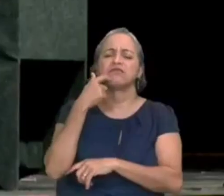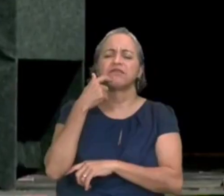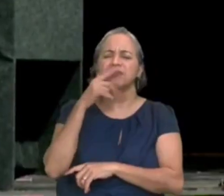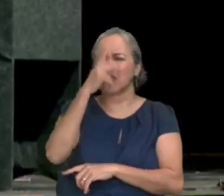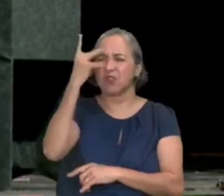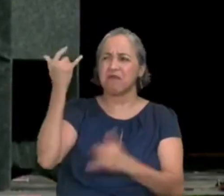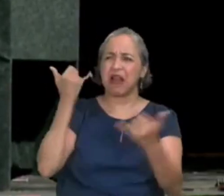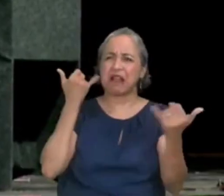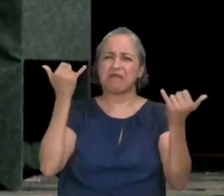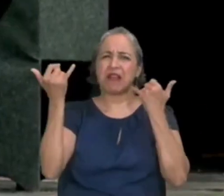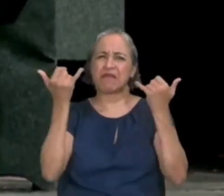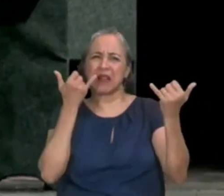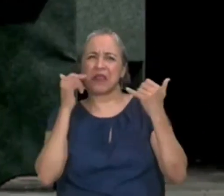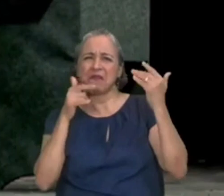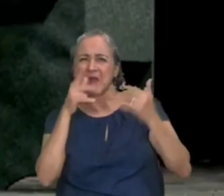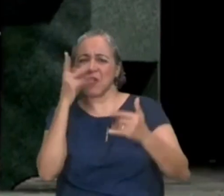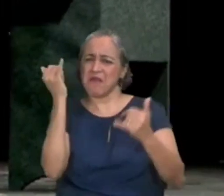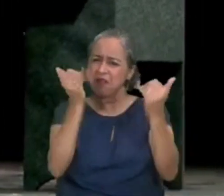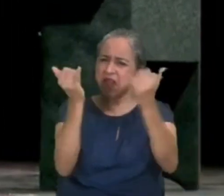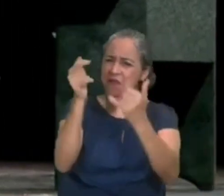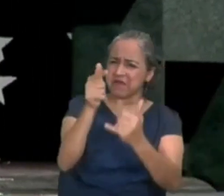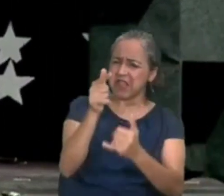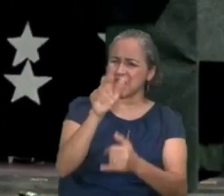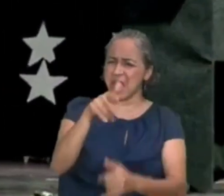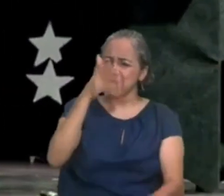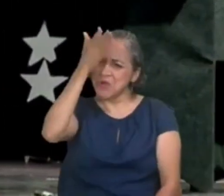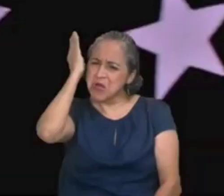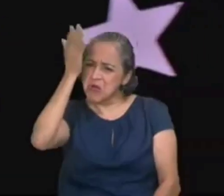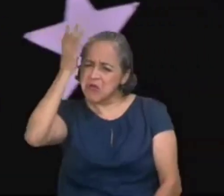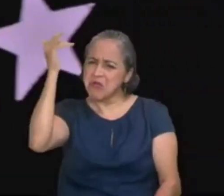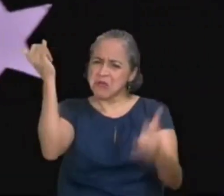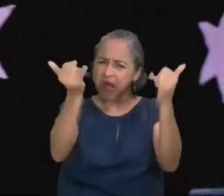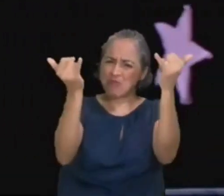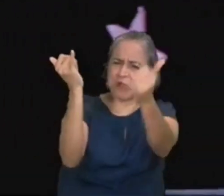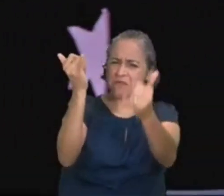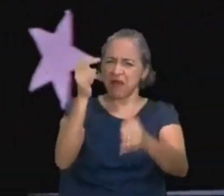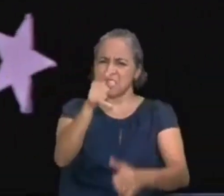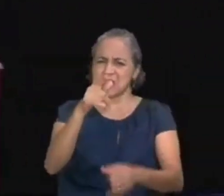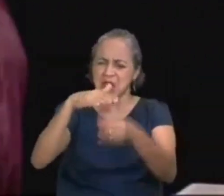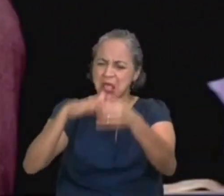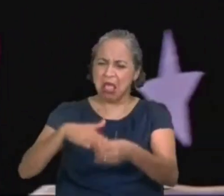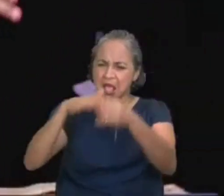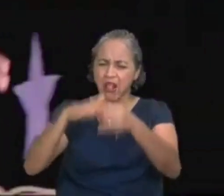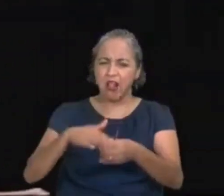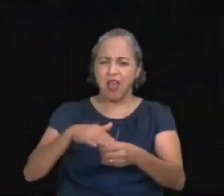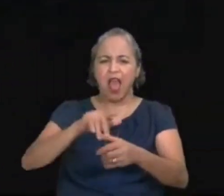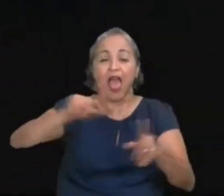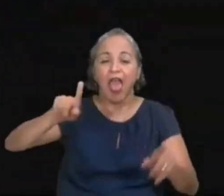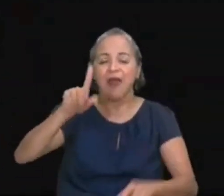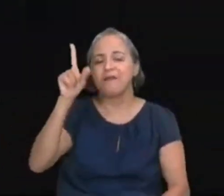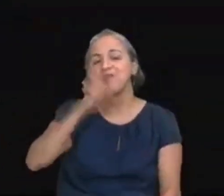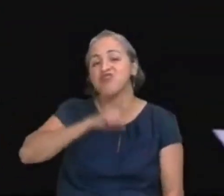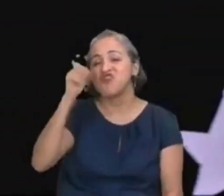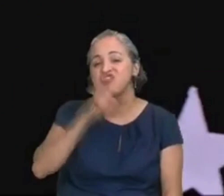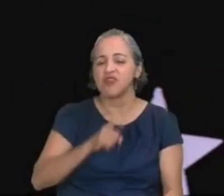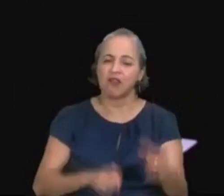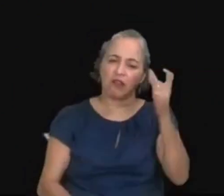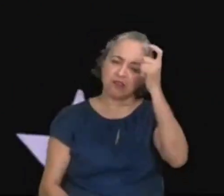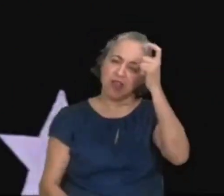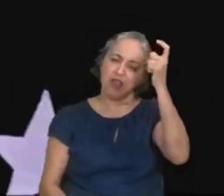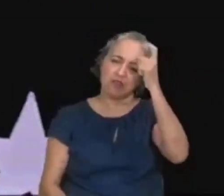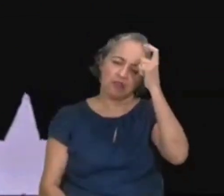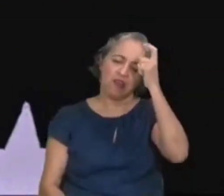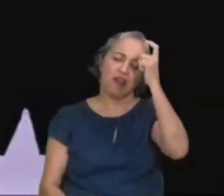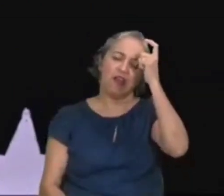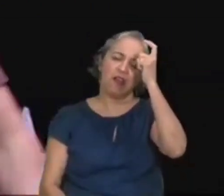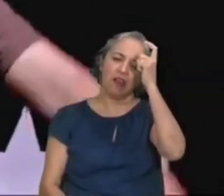que você é burro. Talvez você tenha ouvido até agora que você não é amado. Mas isso é mentira do satanás. Deus te fez